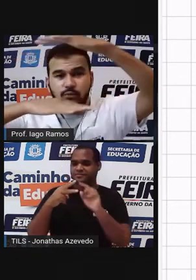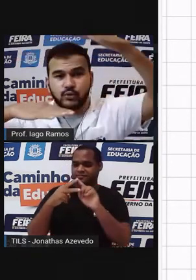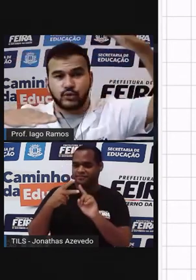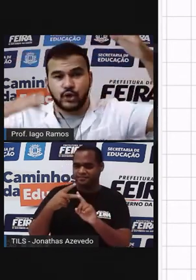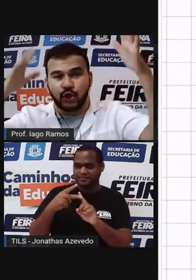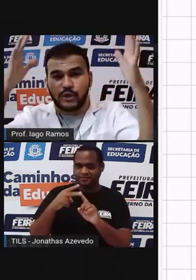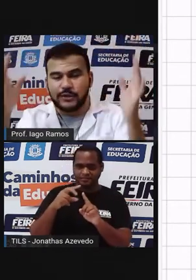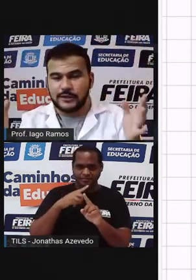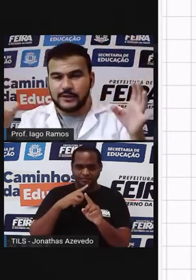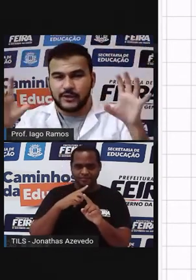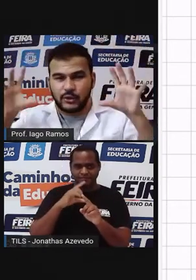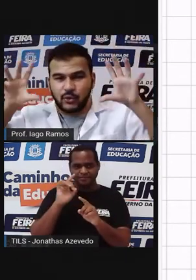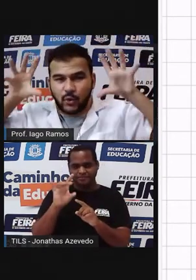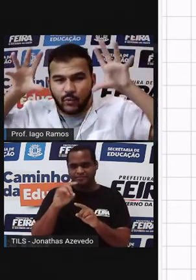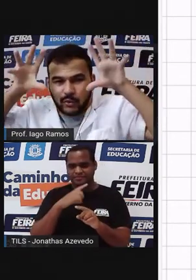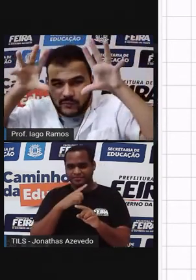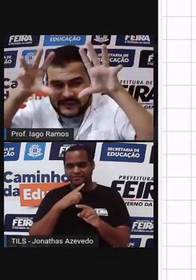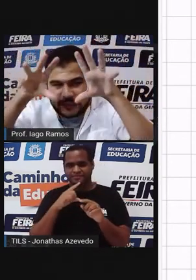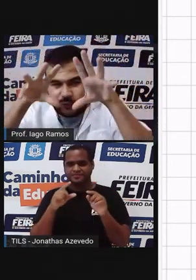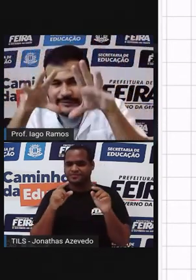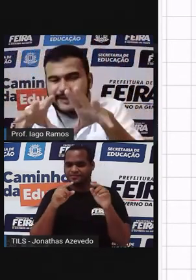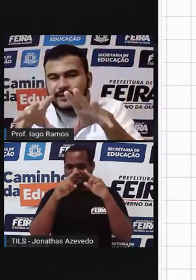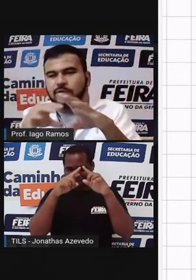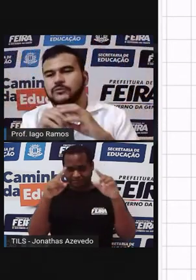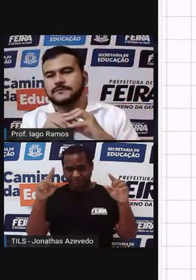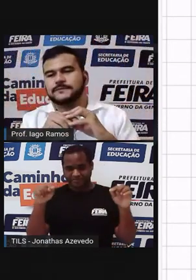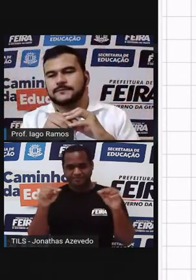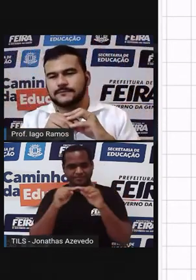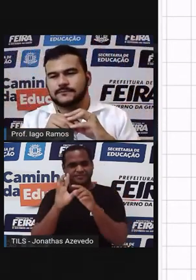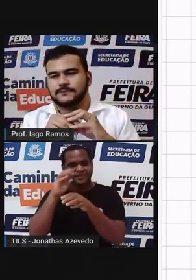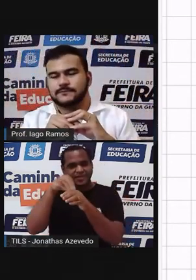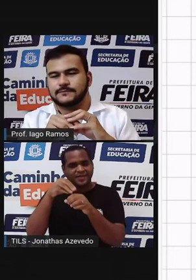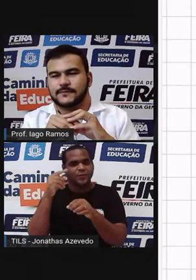retângulo só com o losango dentro.